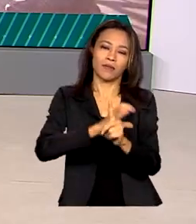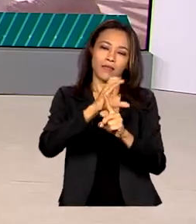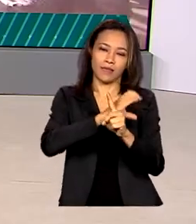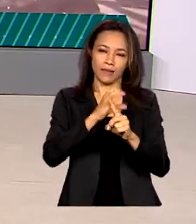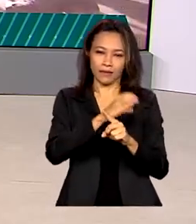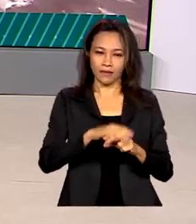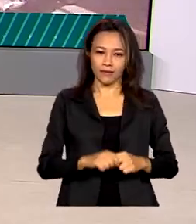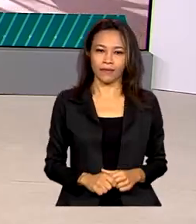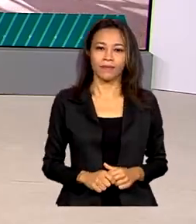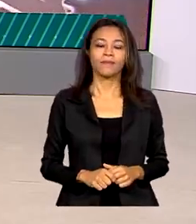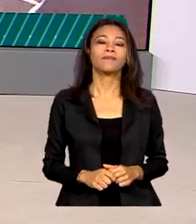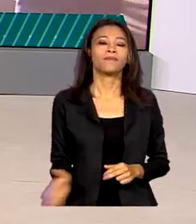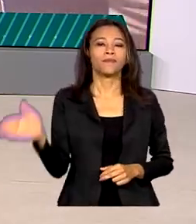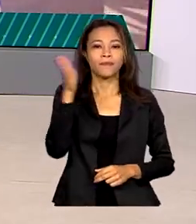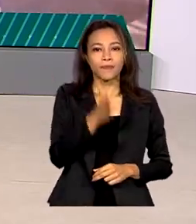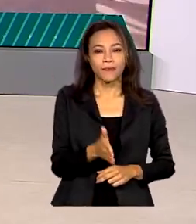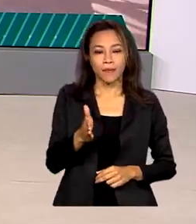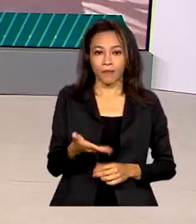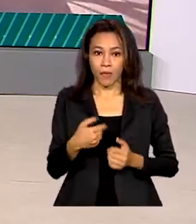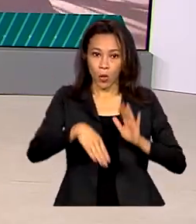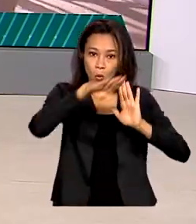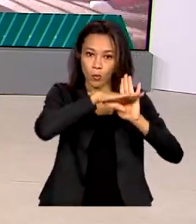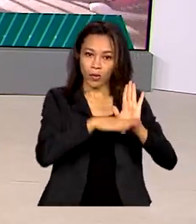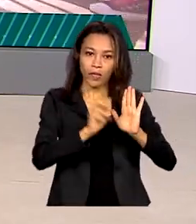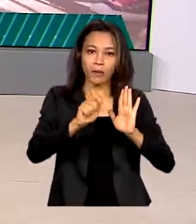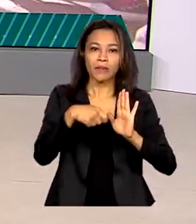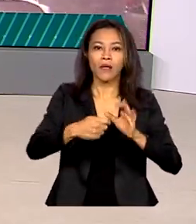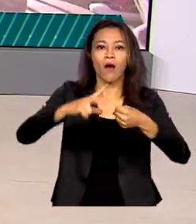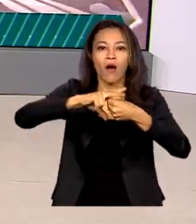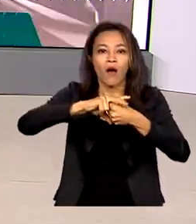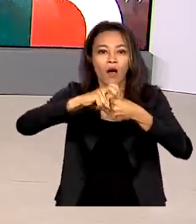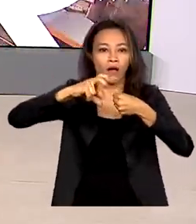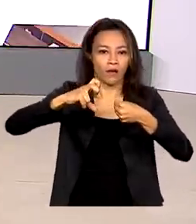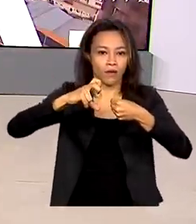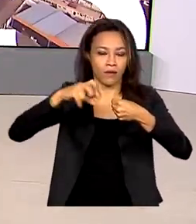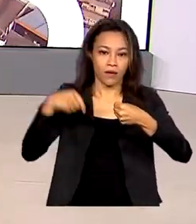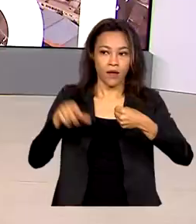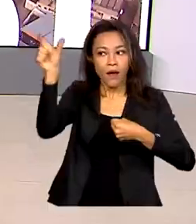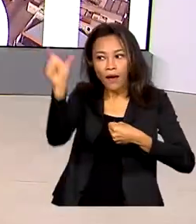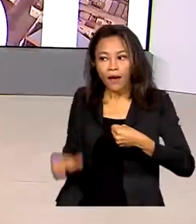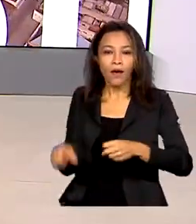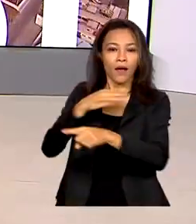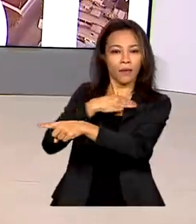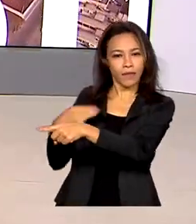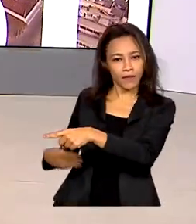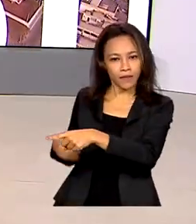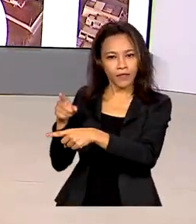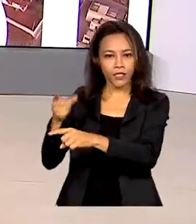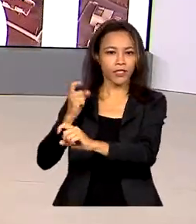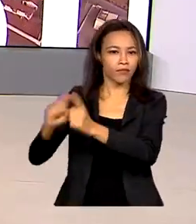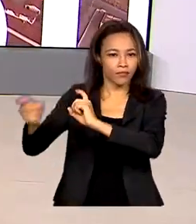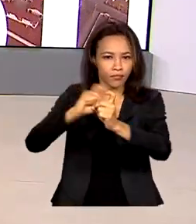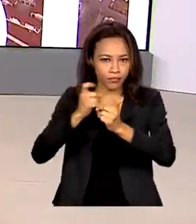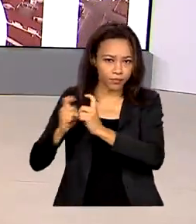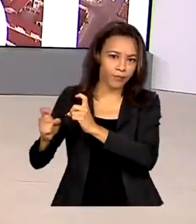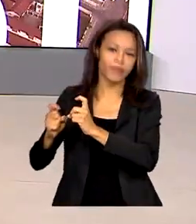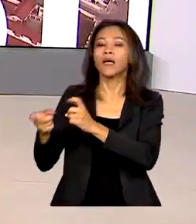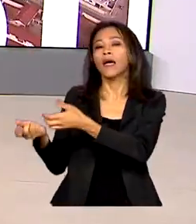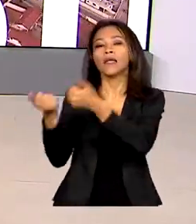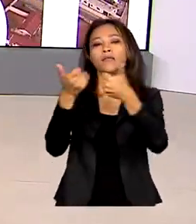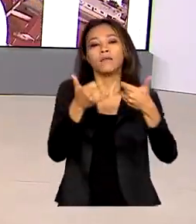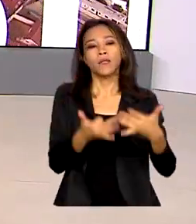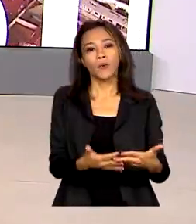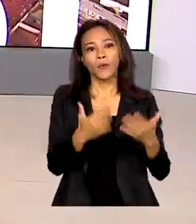Ao programa de rádio A Voz do Brasil, a ministra da Gestão e Inovação em Serviços Públicos falou que o